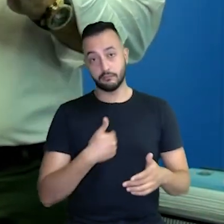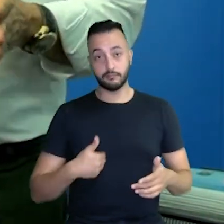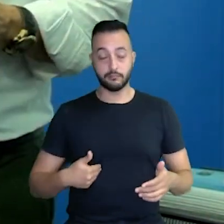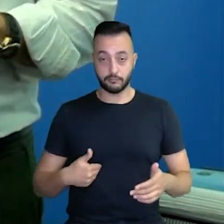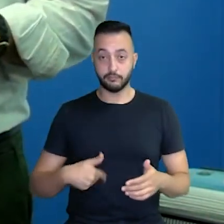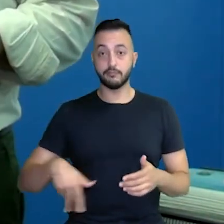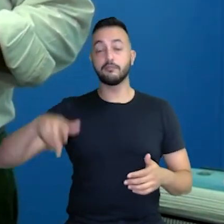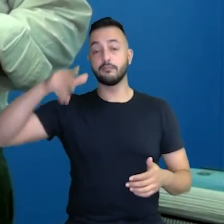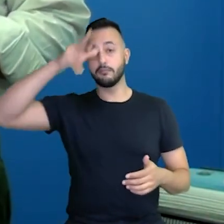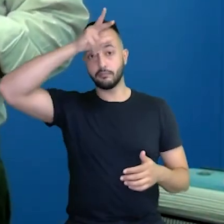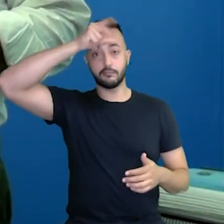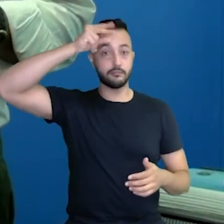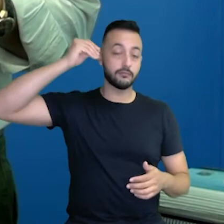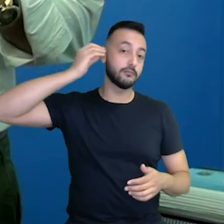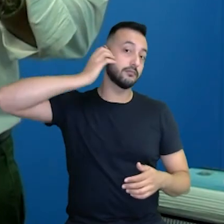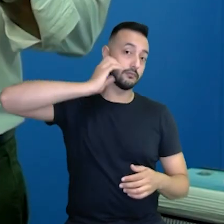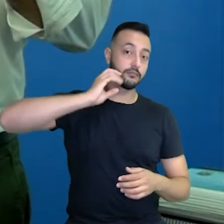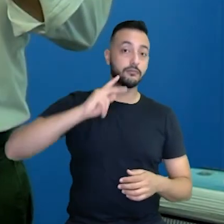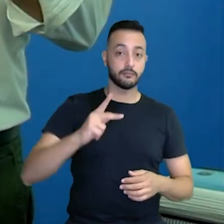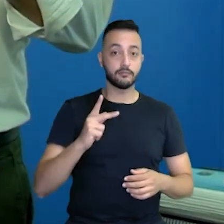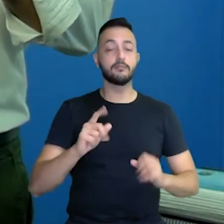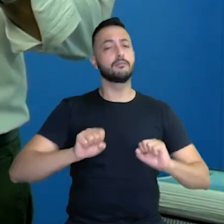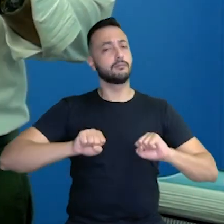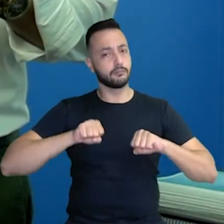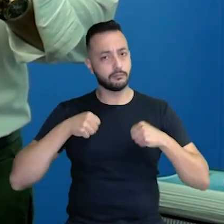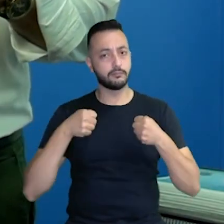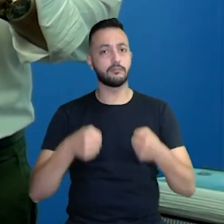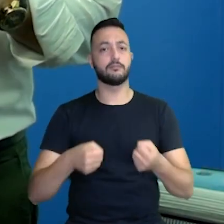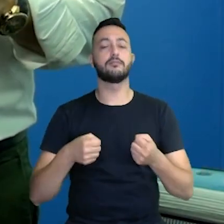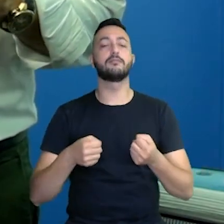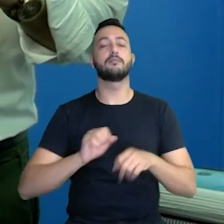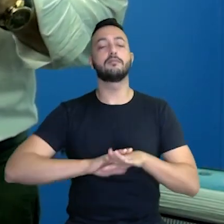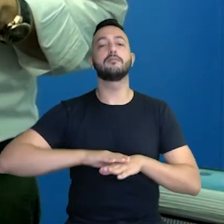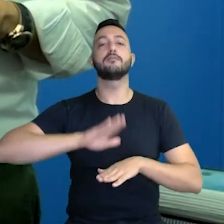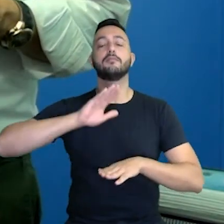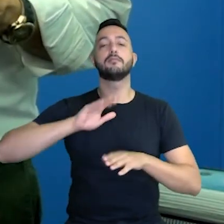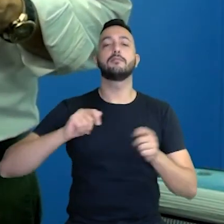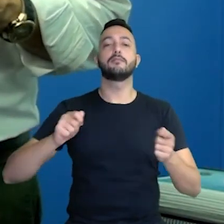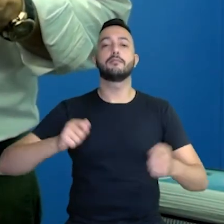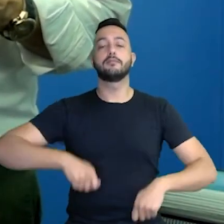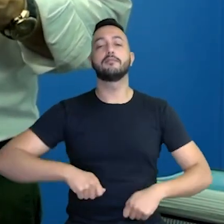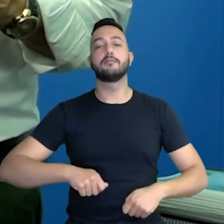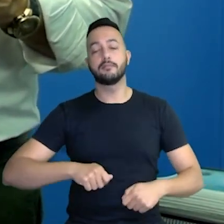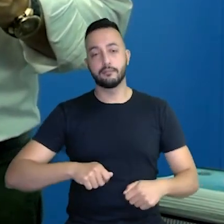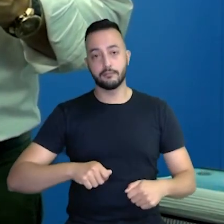do prefeito Paulo Roberto, está se esforçando ao máximo para